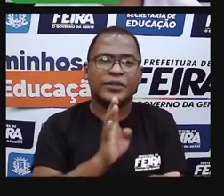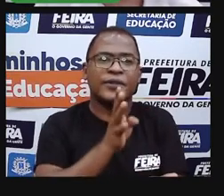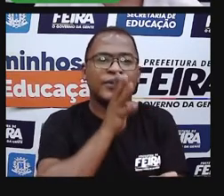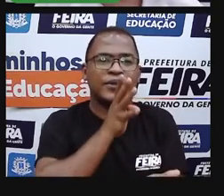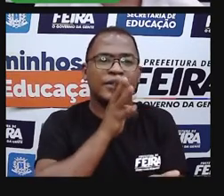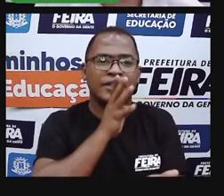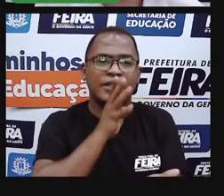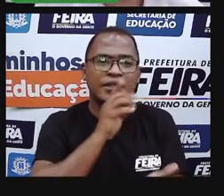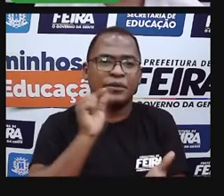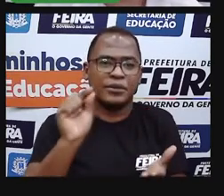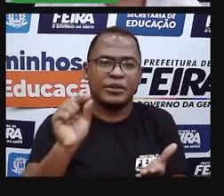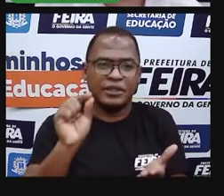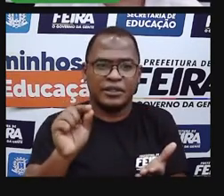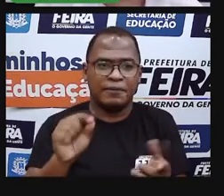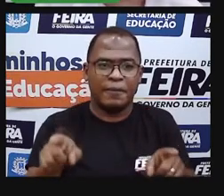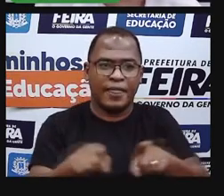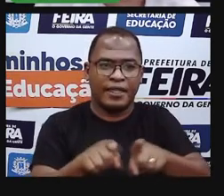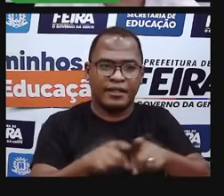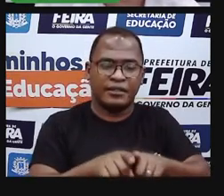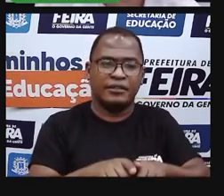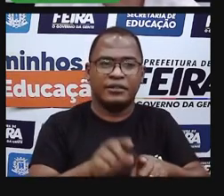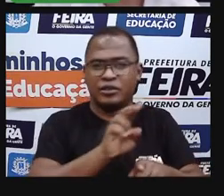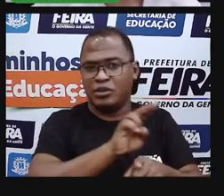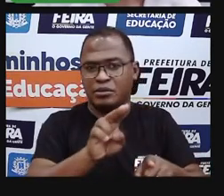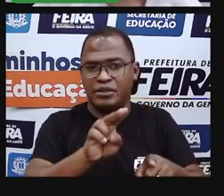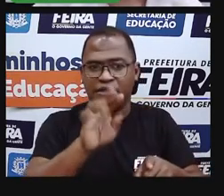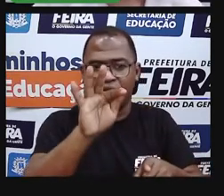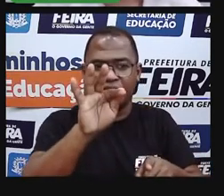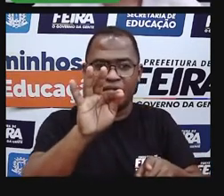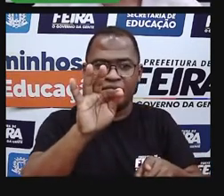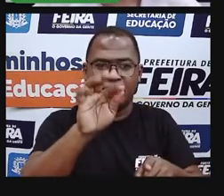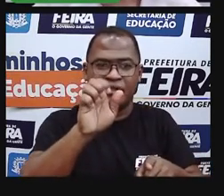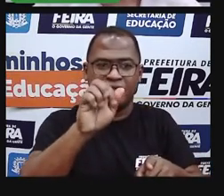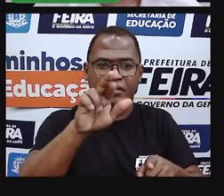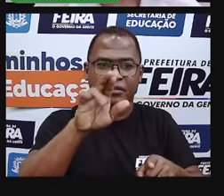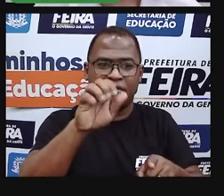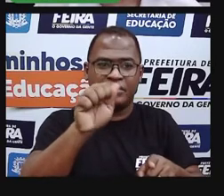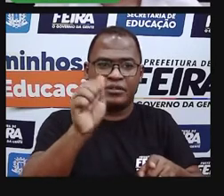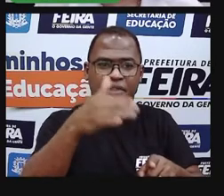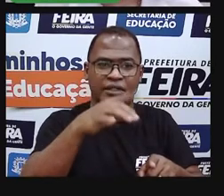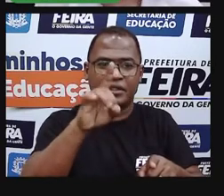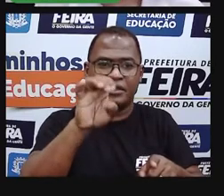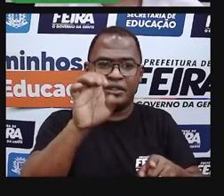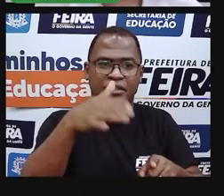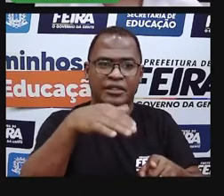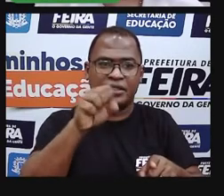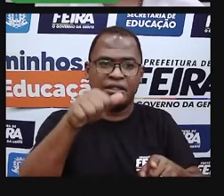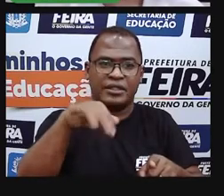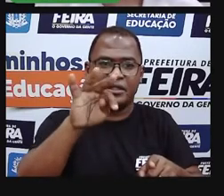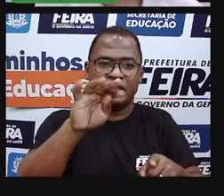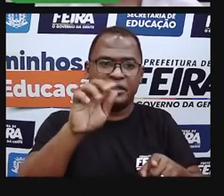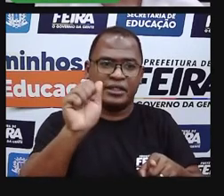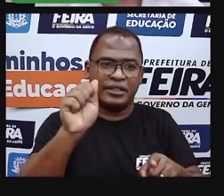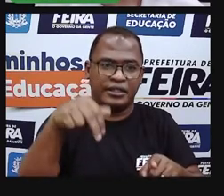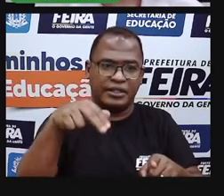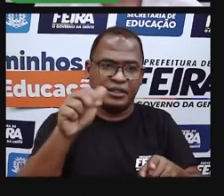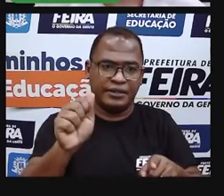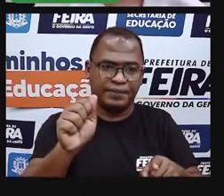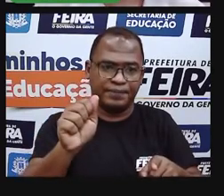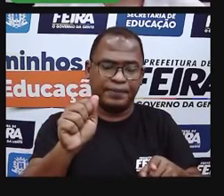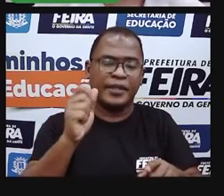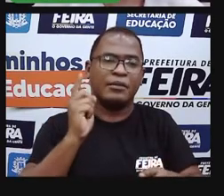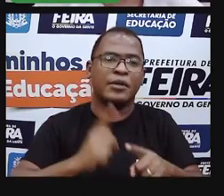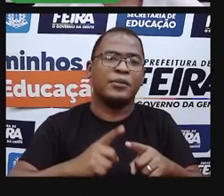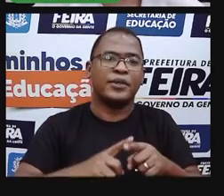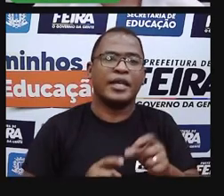hoje, da cidade comercial de Feira de Santana. O nome da cidade é uma homenagem aos considerados fundadores, que